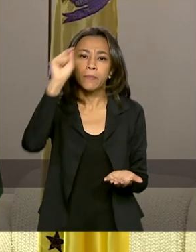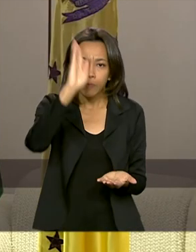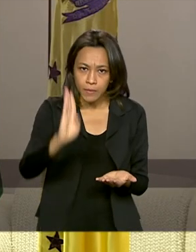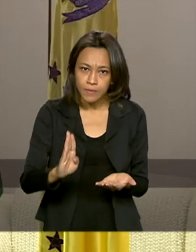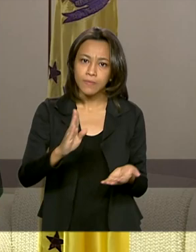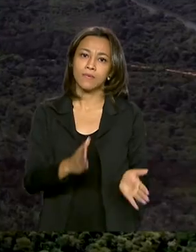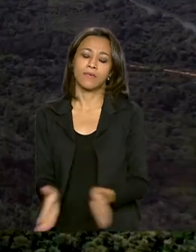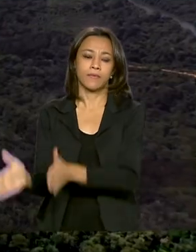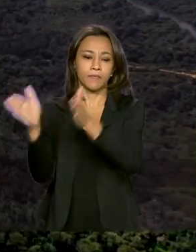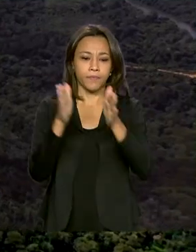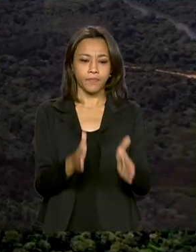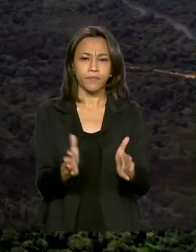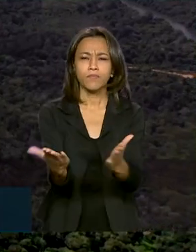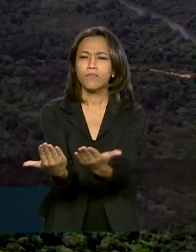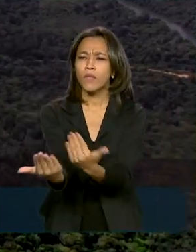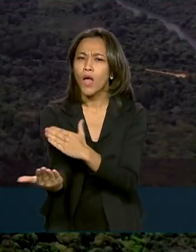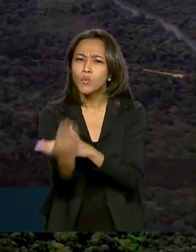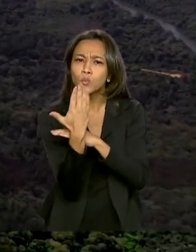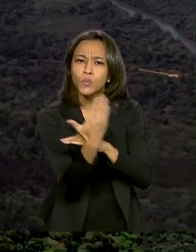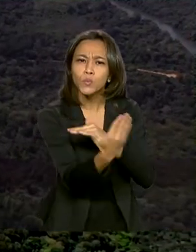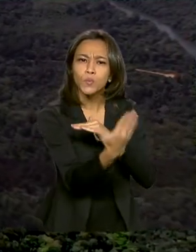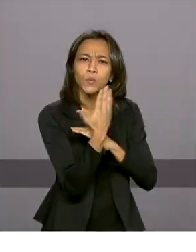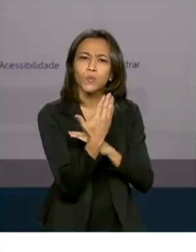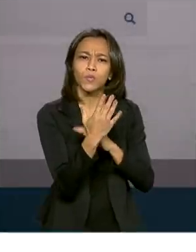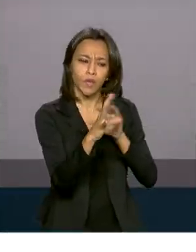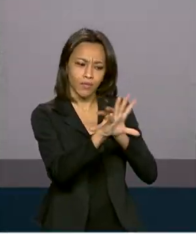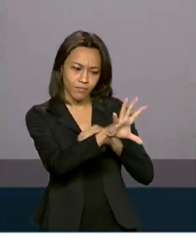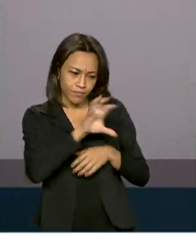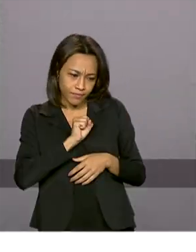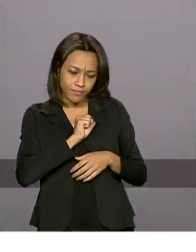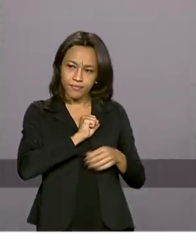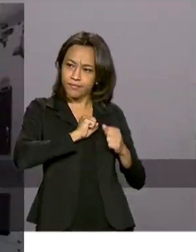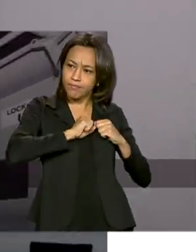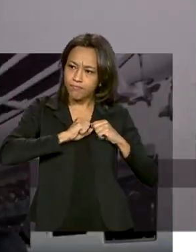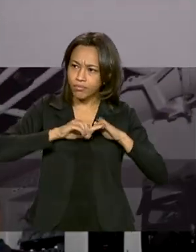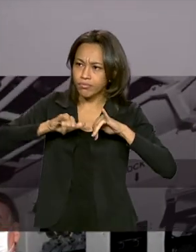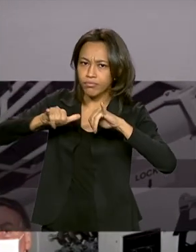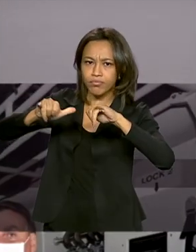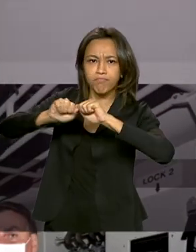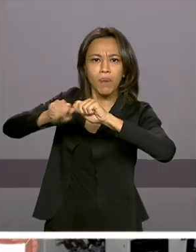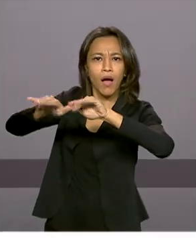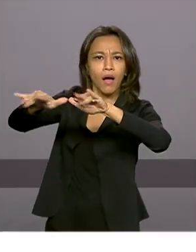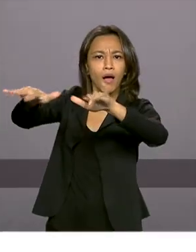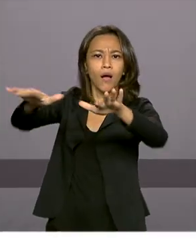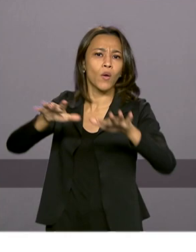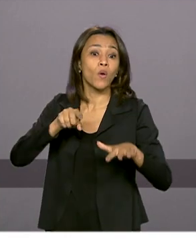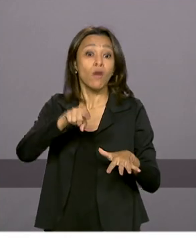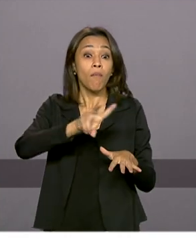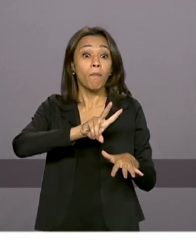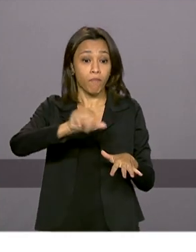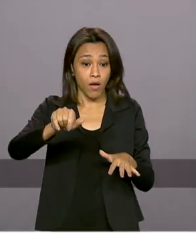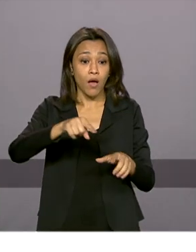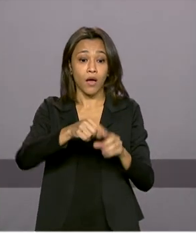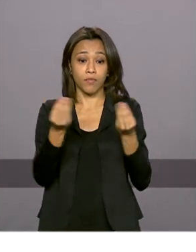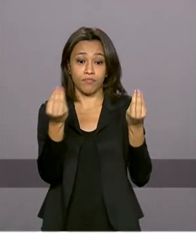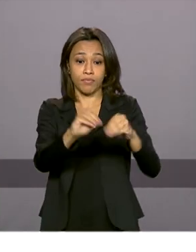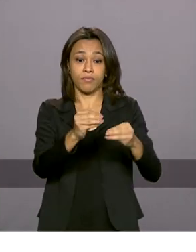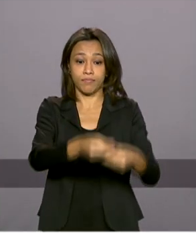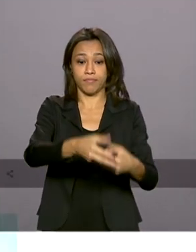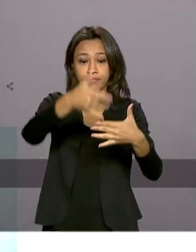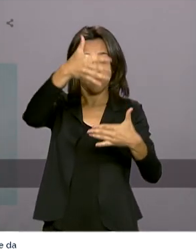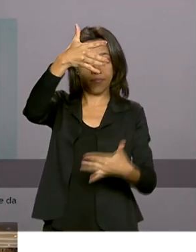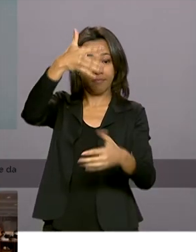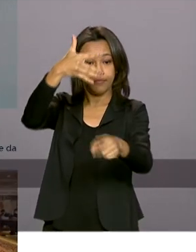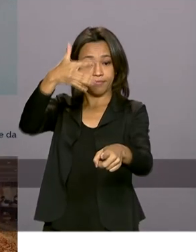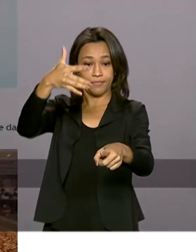Ajude-nos a disseminar a campanha. Todo o material estará disponível na página da vice-presidência